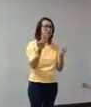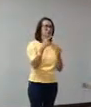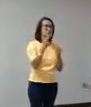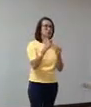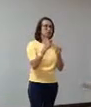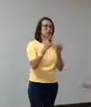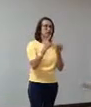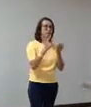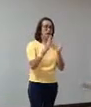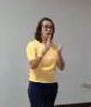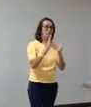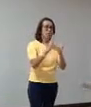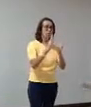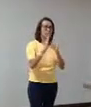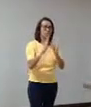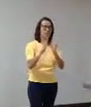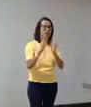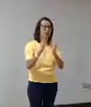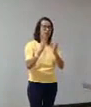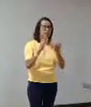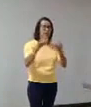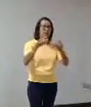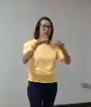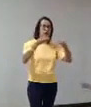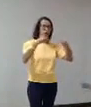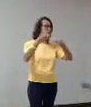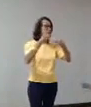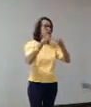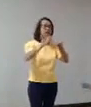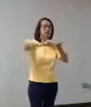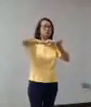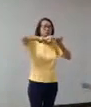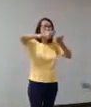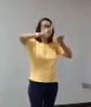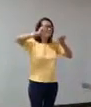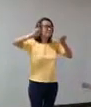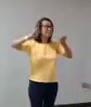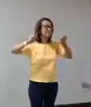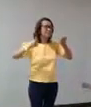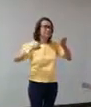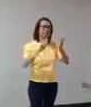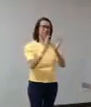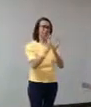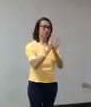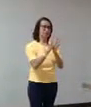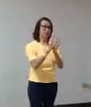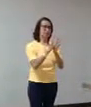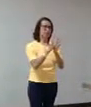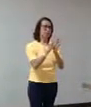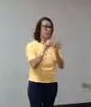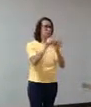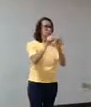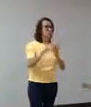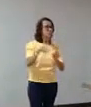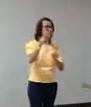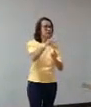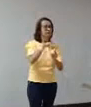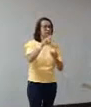estanques, eles podem ser muito plásticos. E a música, não sei se vocês já leram